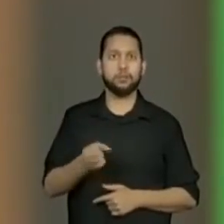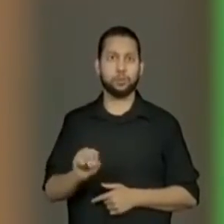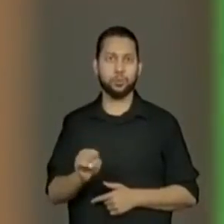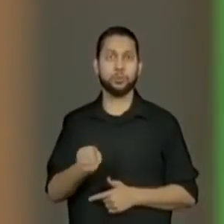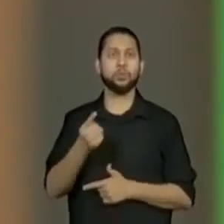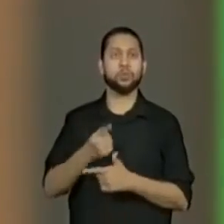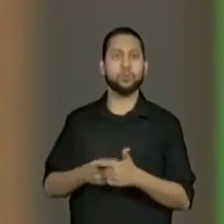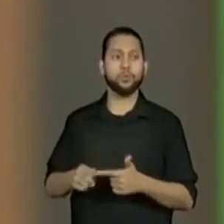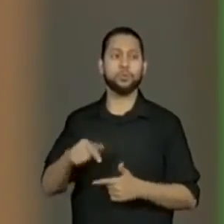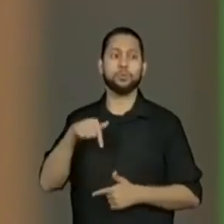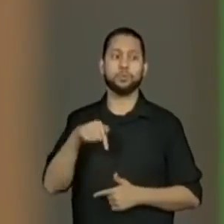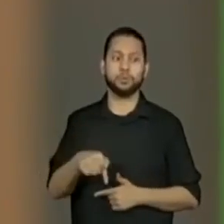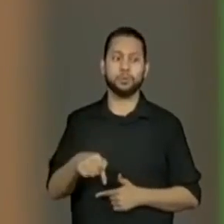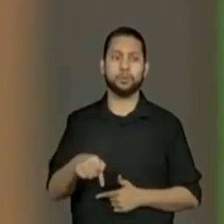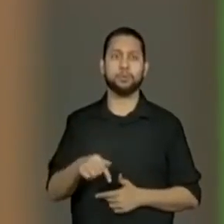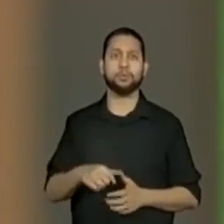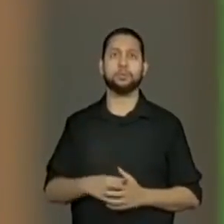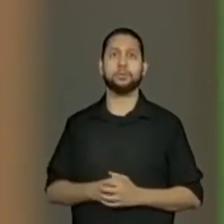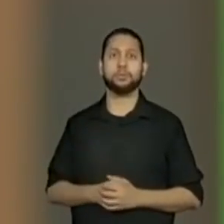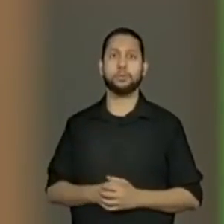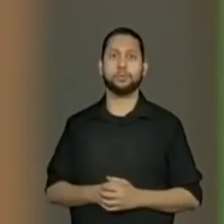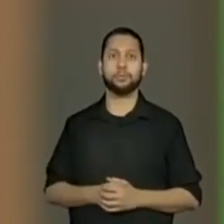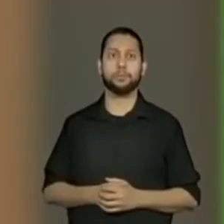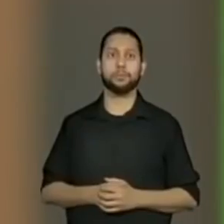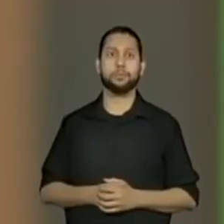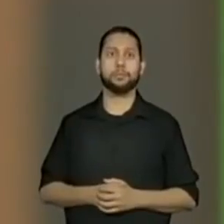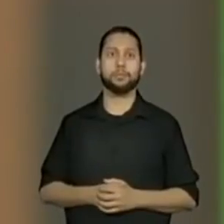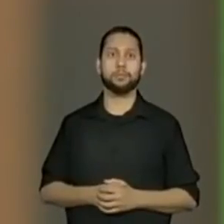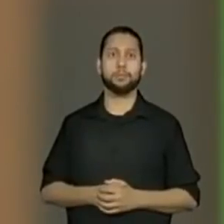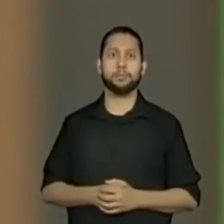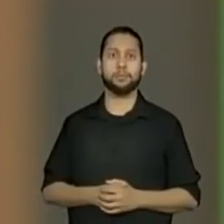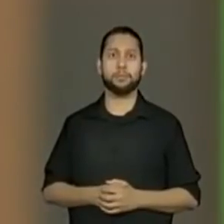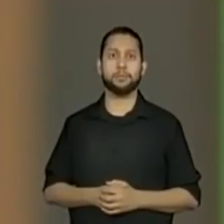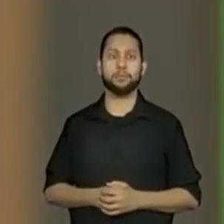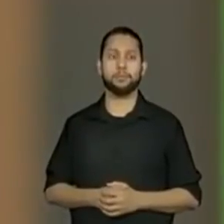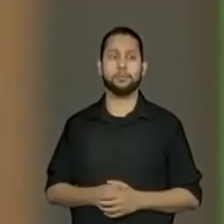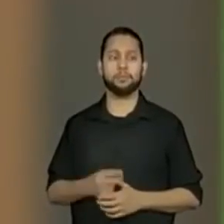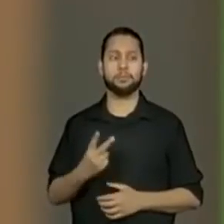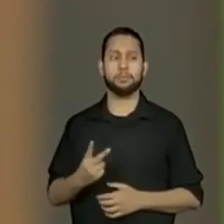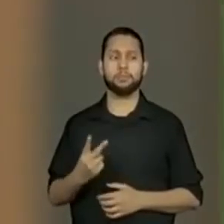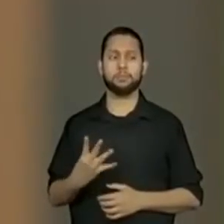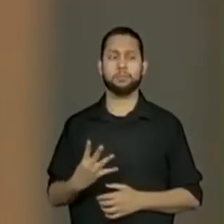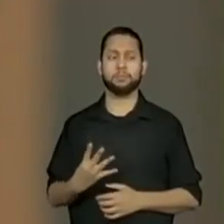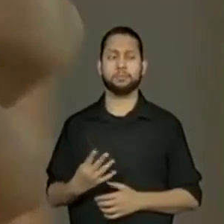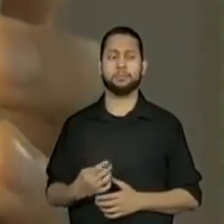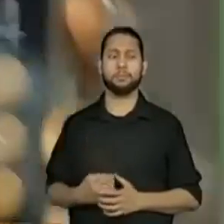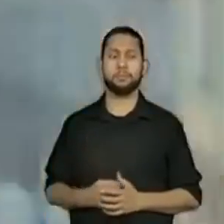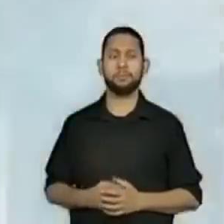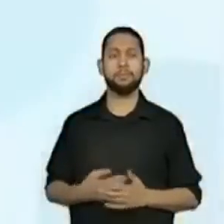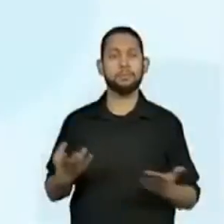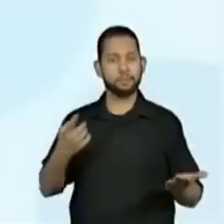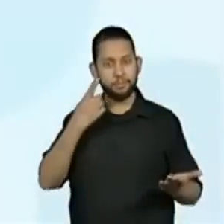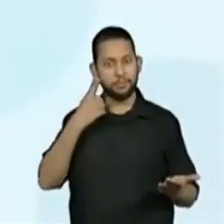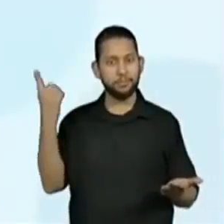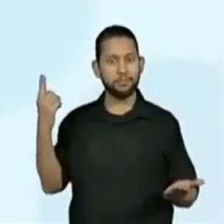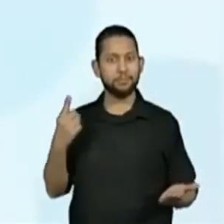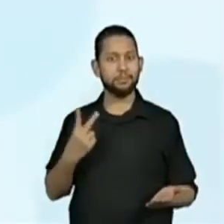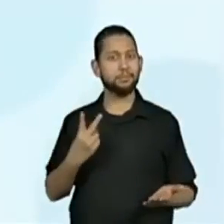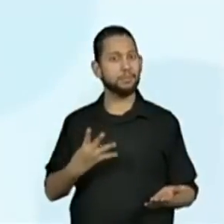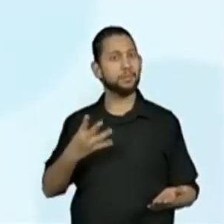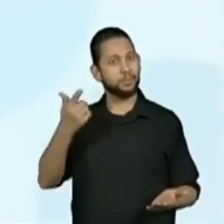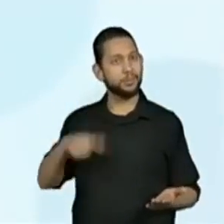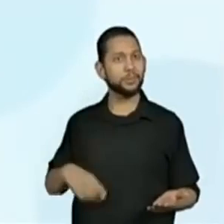168 dividido por 7. 24. Apareceu novamente.